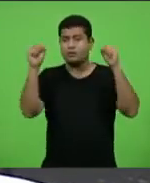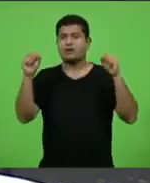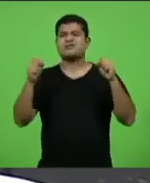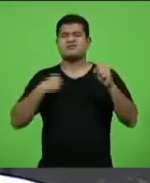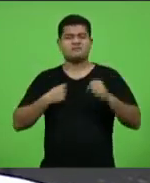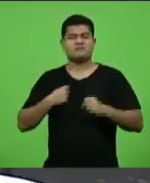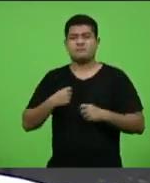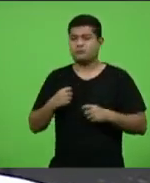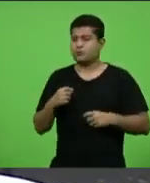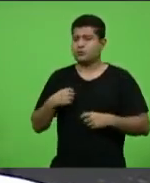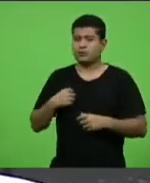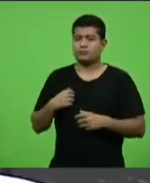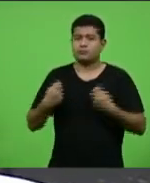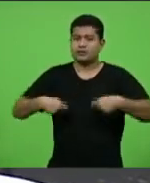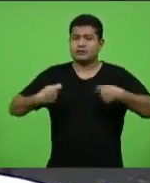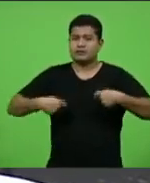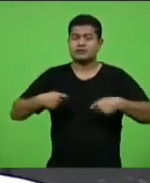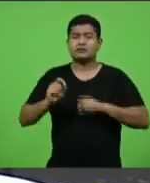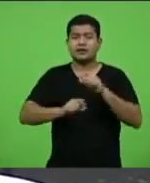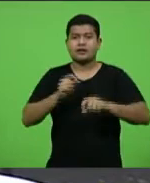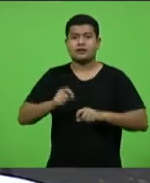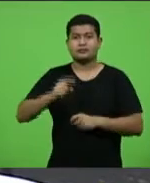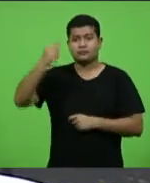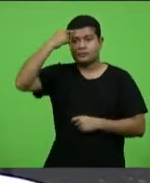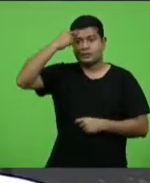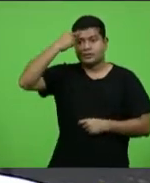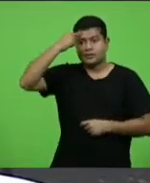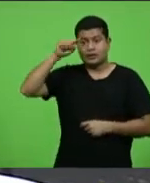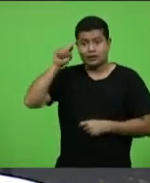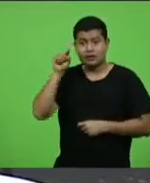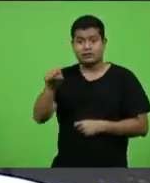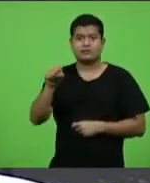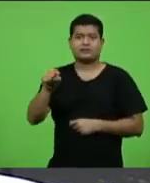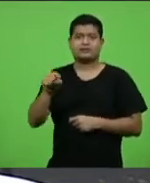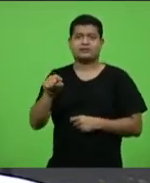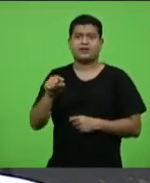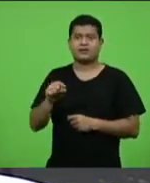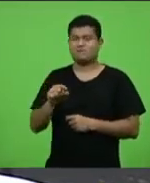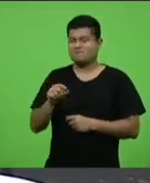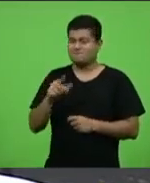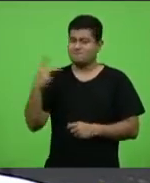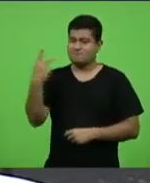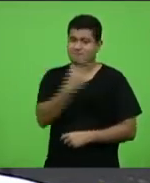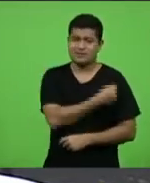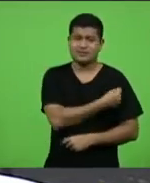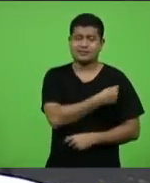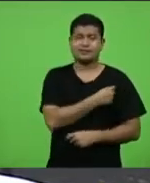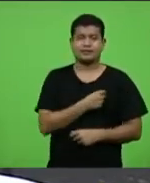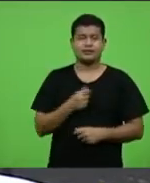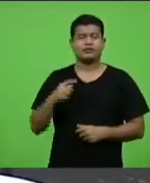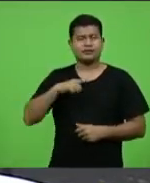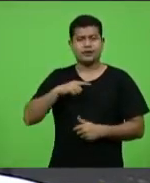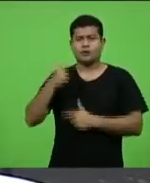Catarina, todas as outras medidas, por mais importantes que sejam,